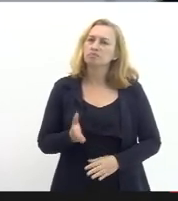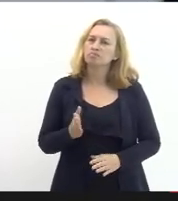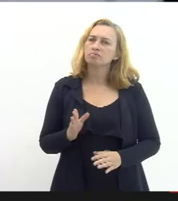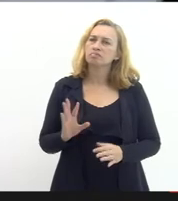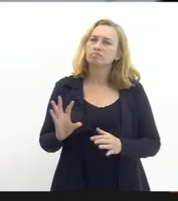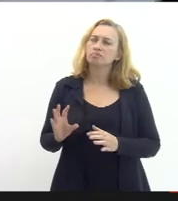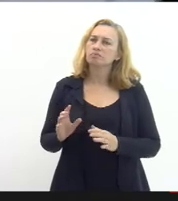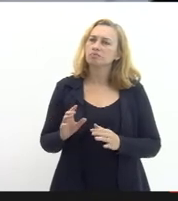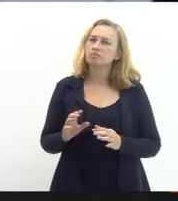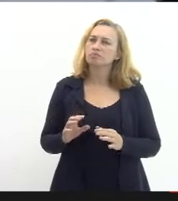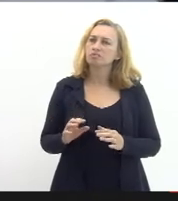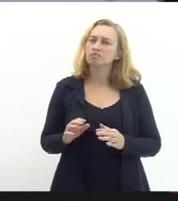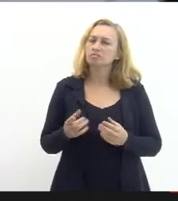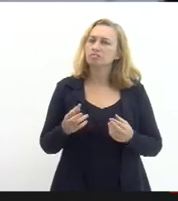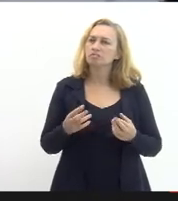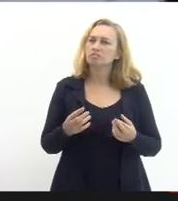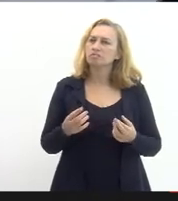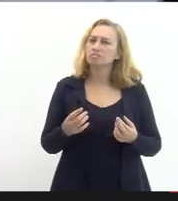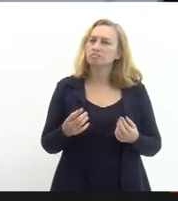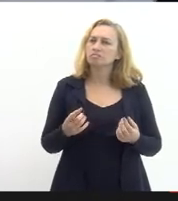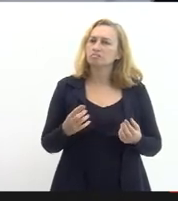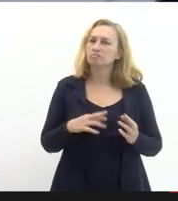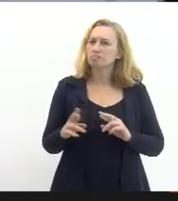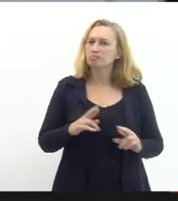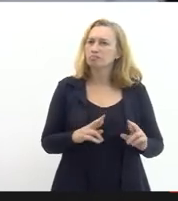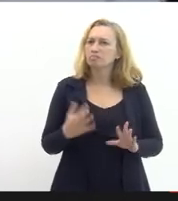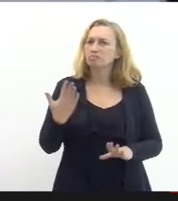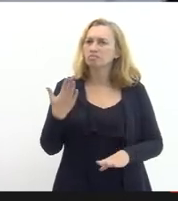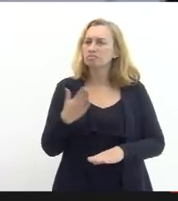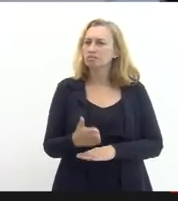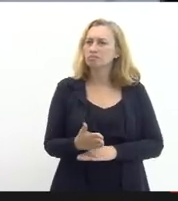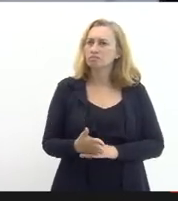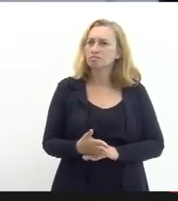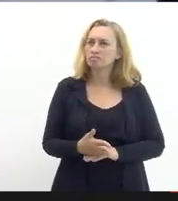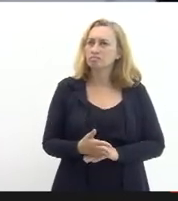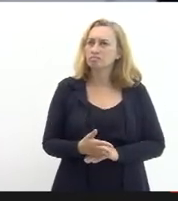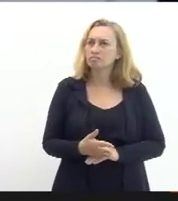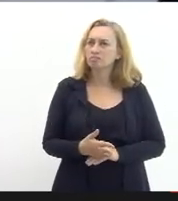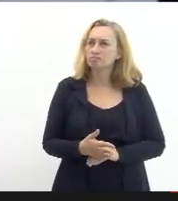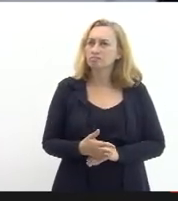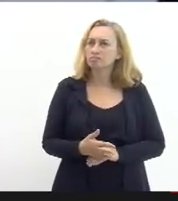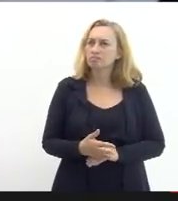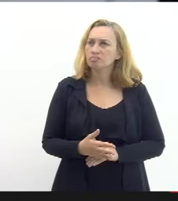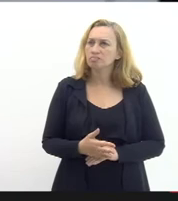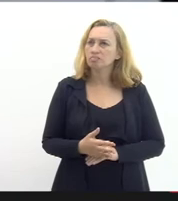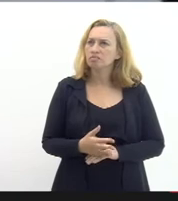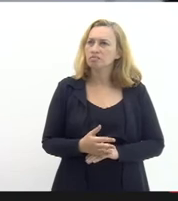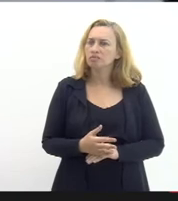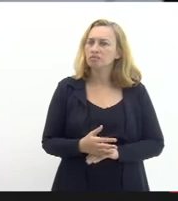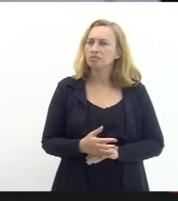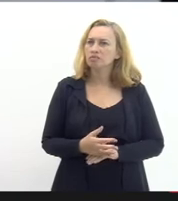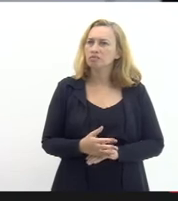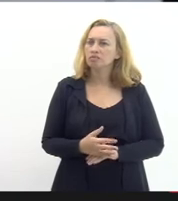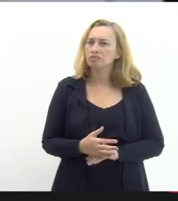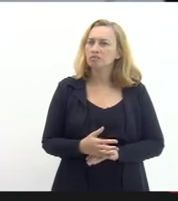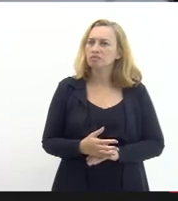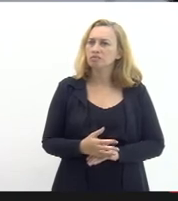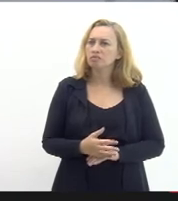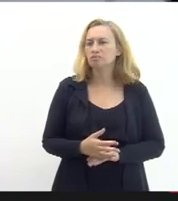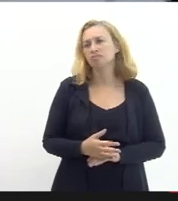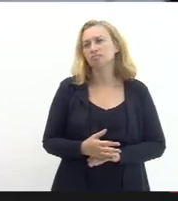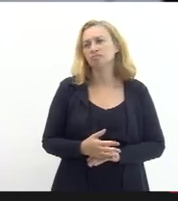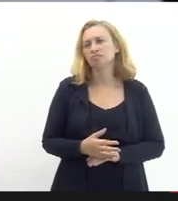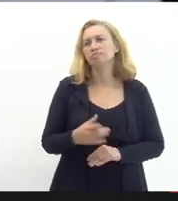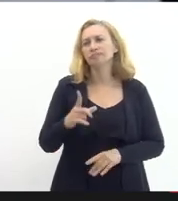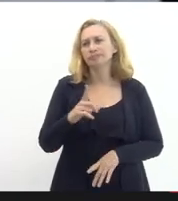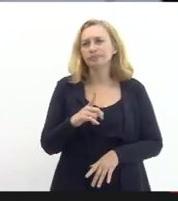é um pausa estranhada algumas falas com relação ao distanciamento pelo contrário a